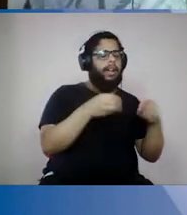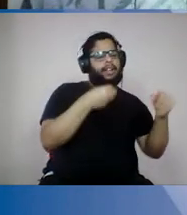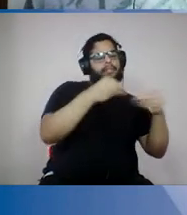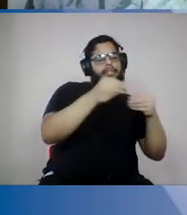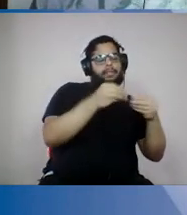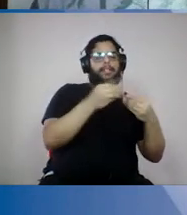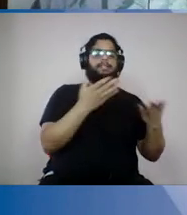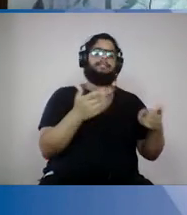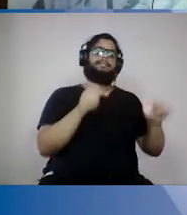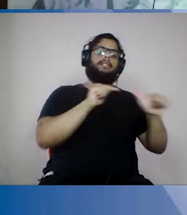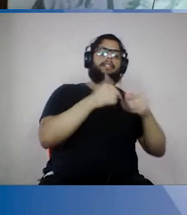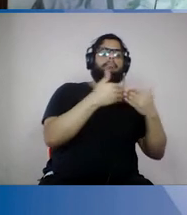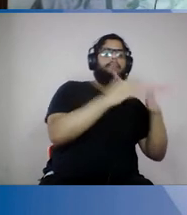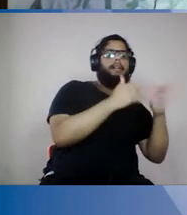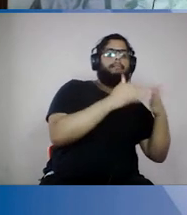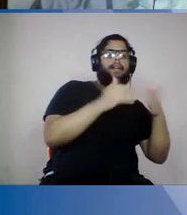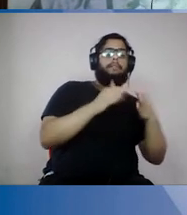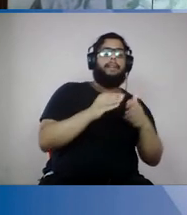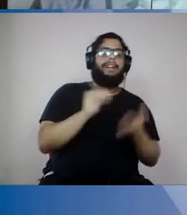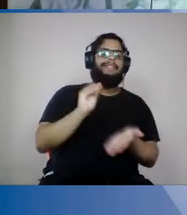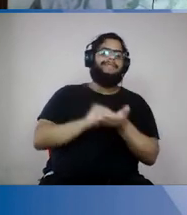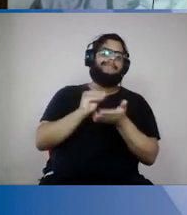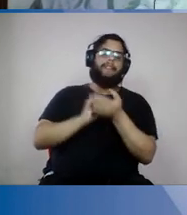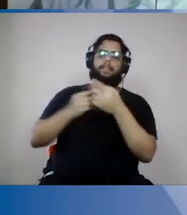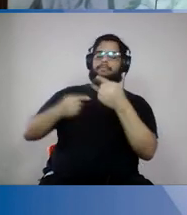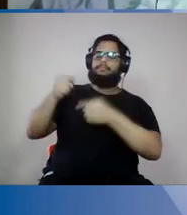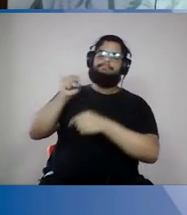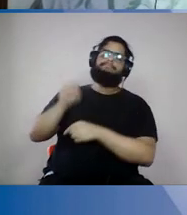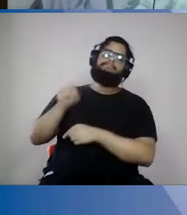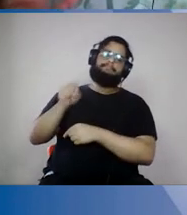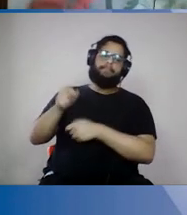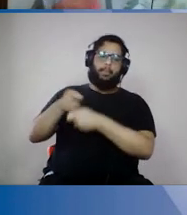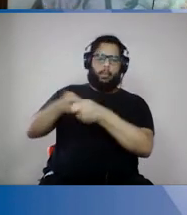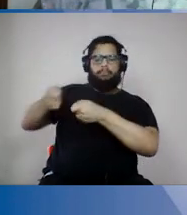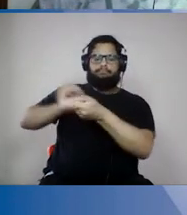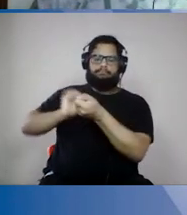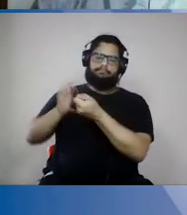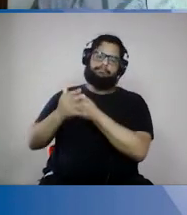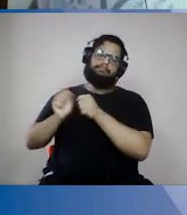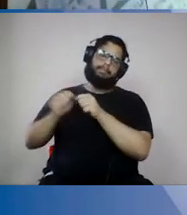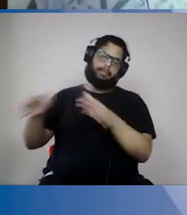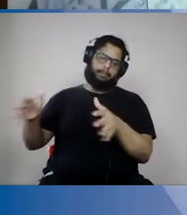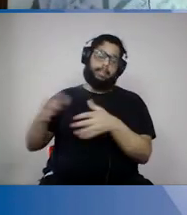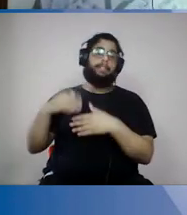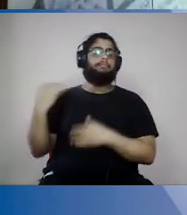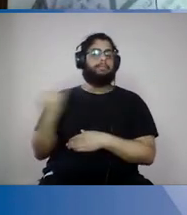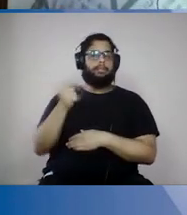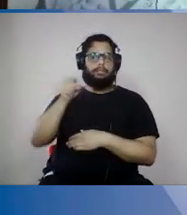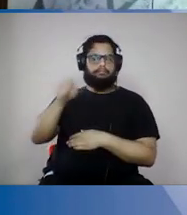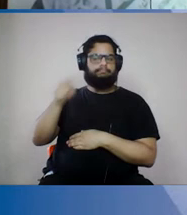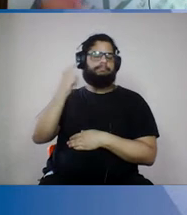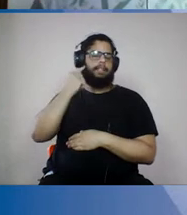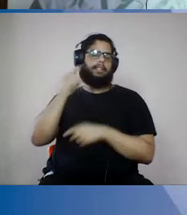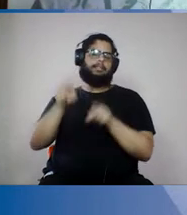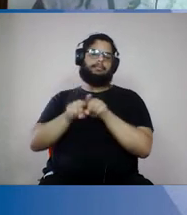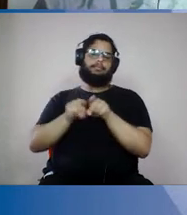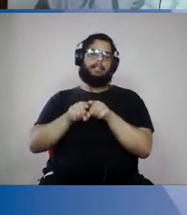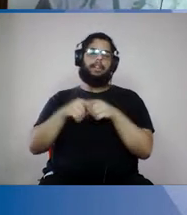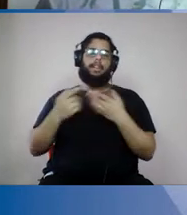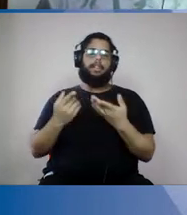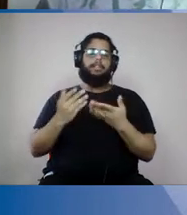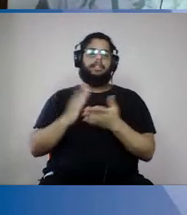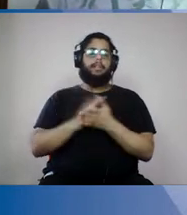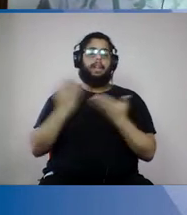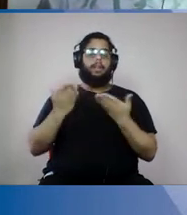e conversa muito pouco sobre controle de pandemia, né, então, por isso que é importante a gente pensar nisso, então, qual a consequência desse